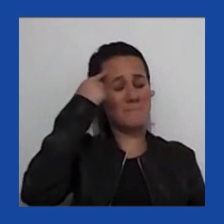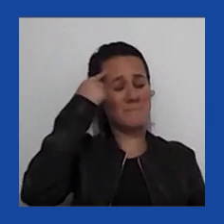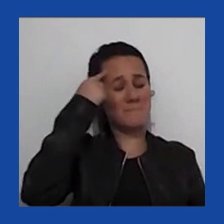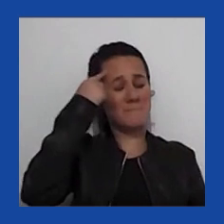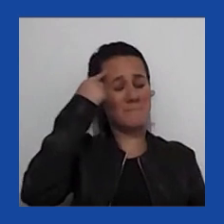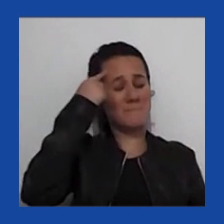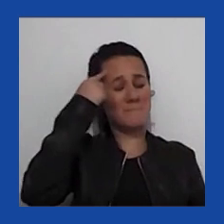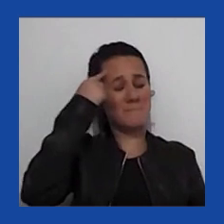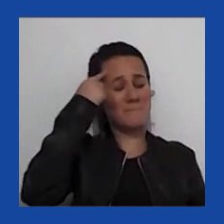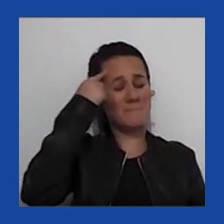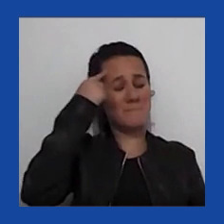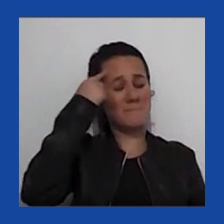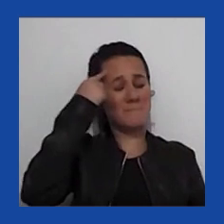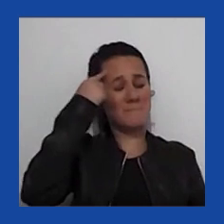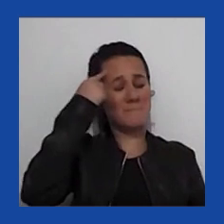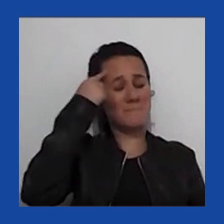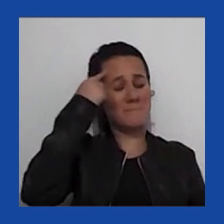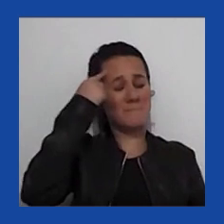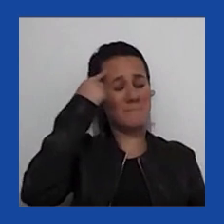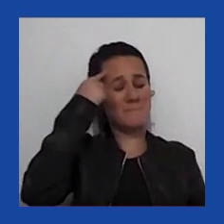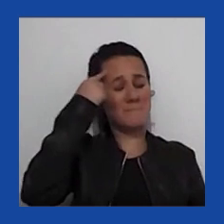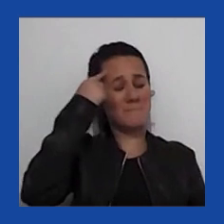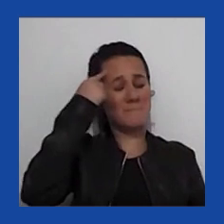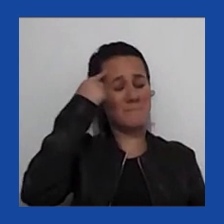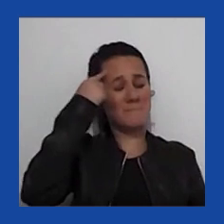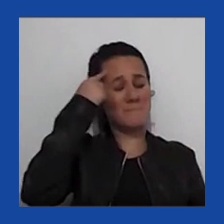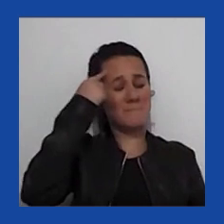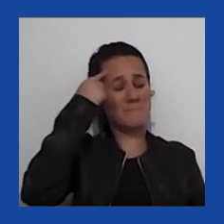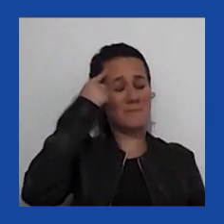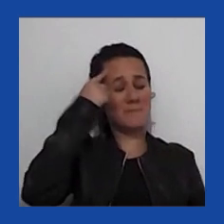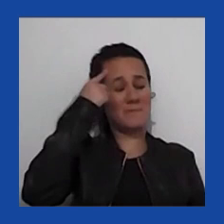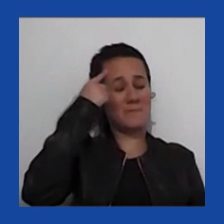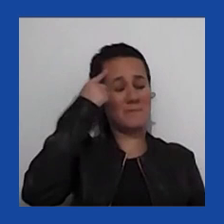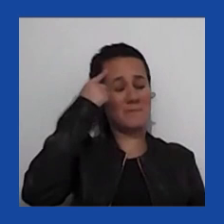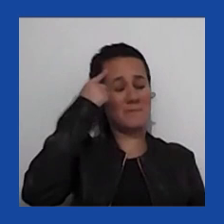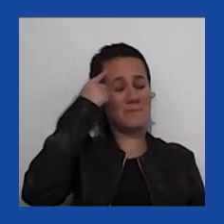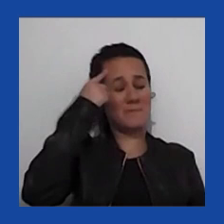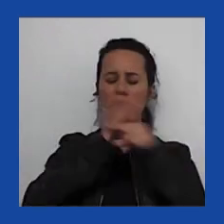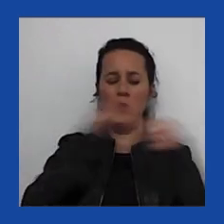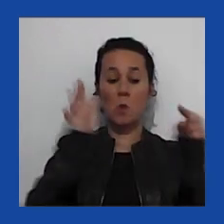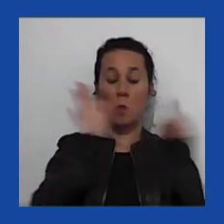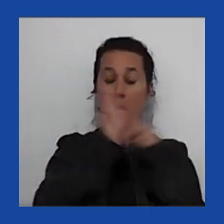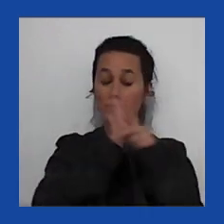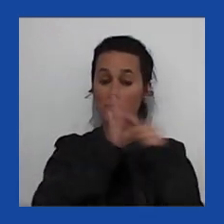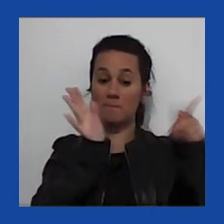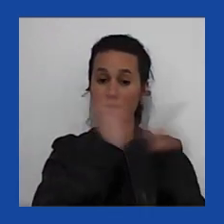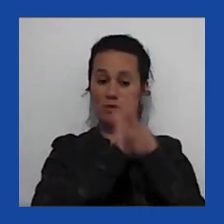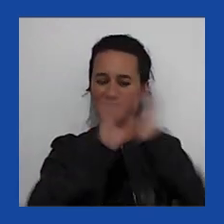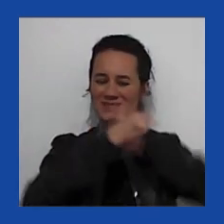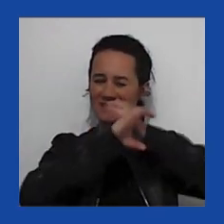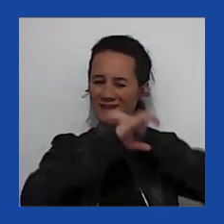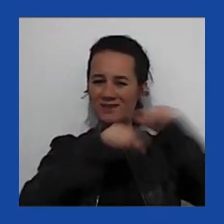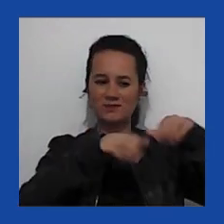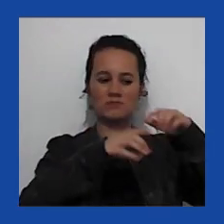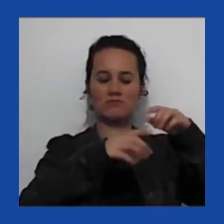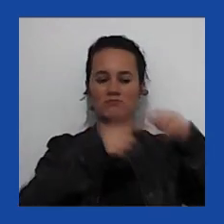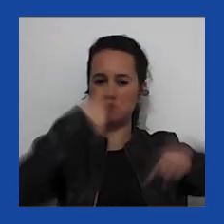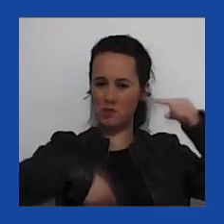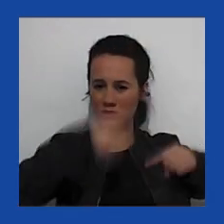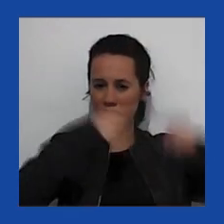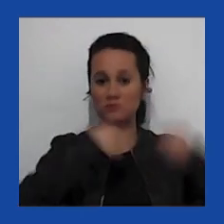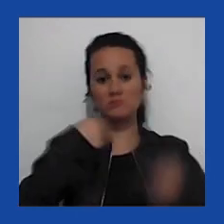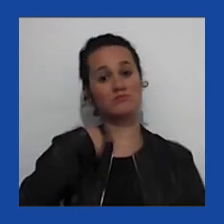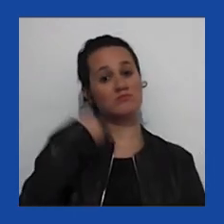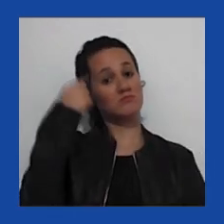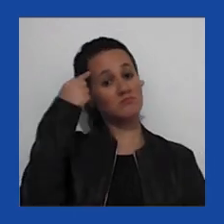partidos, do governo, é o adjetivo usado com